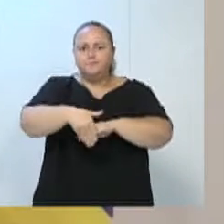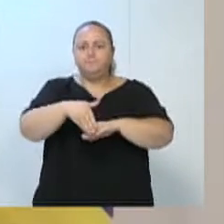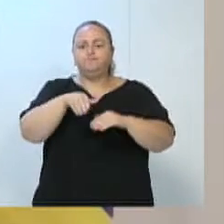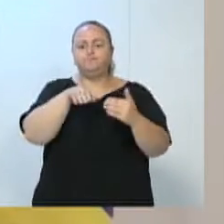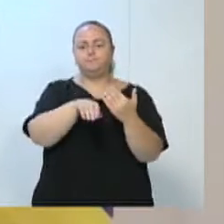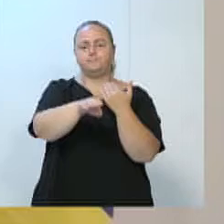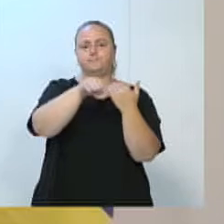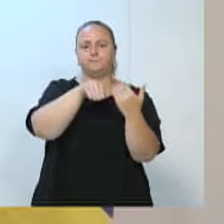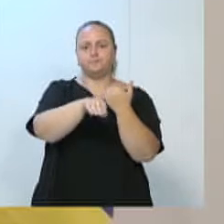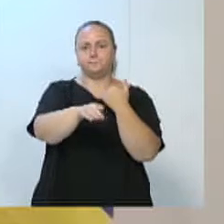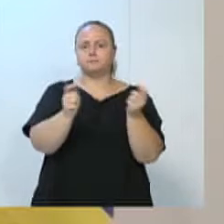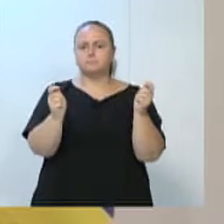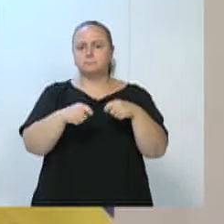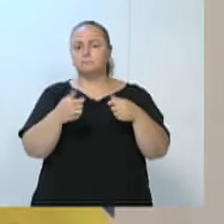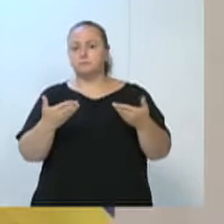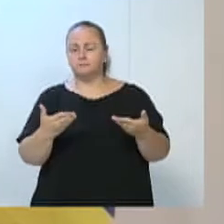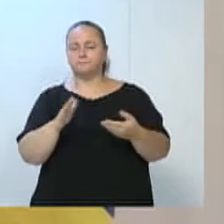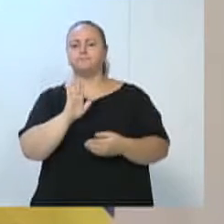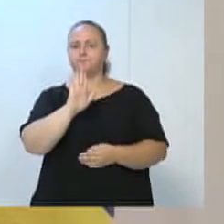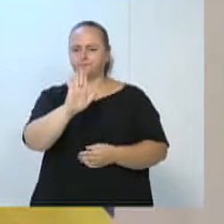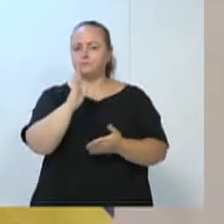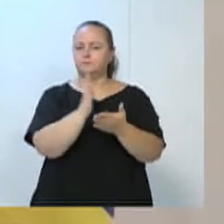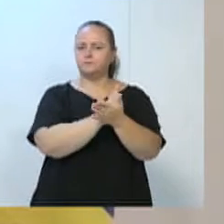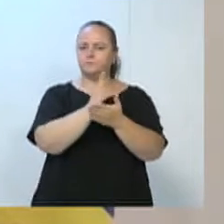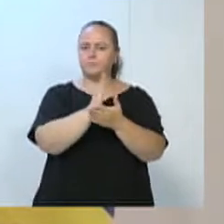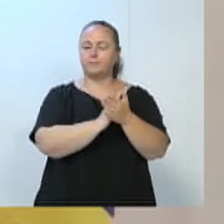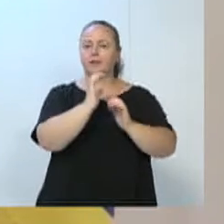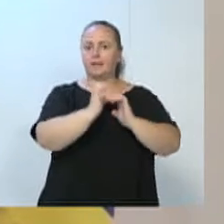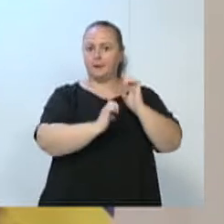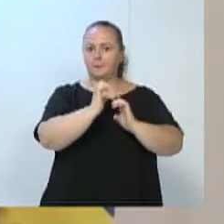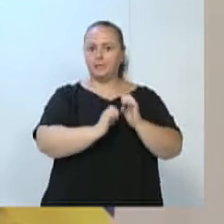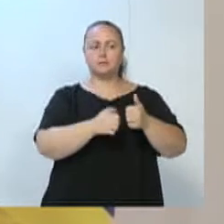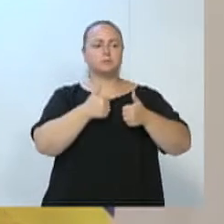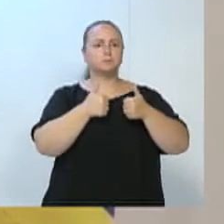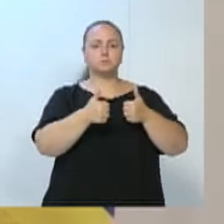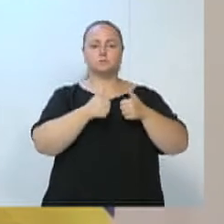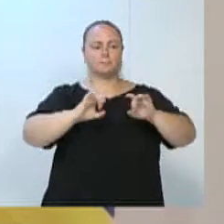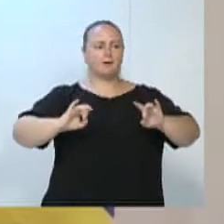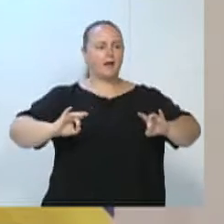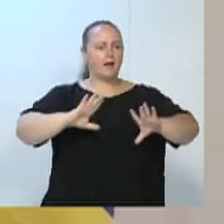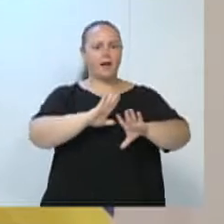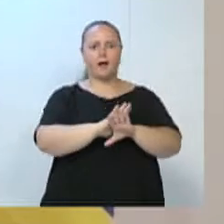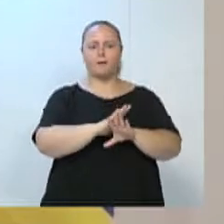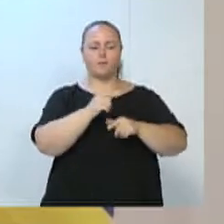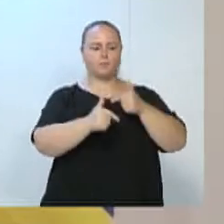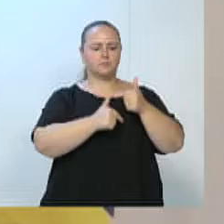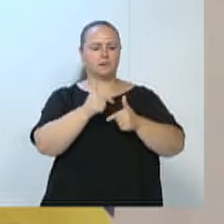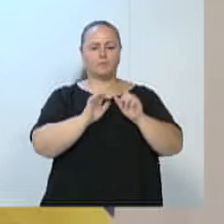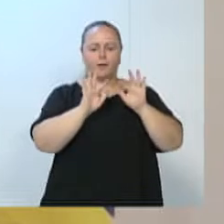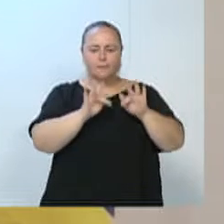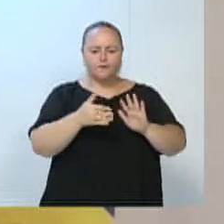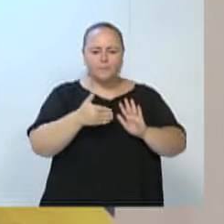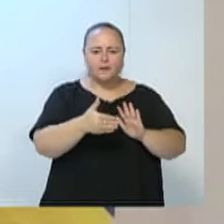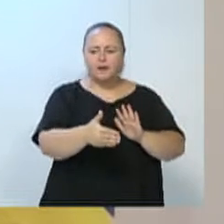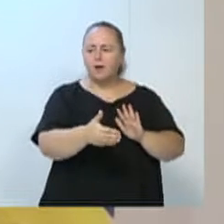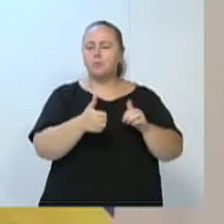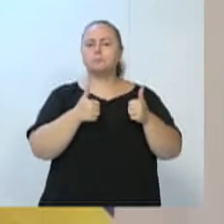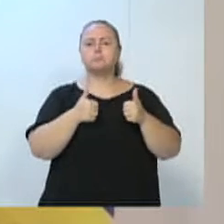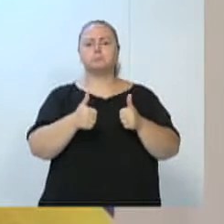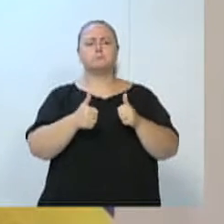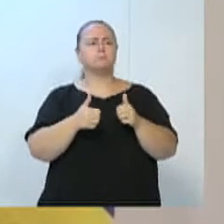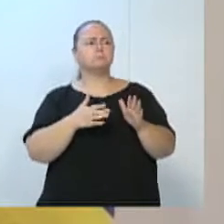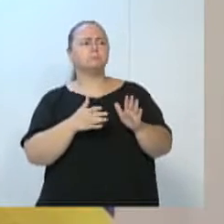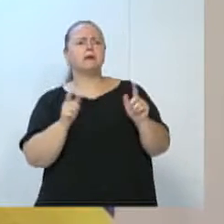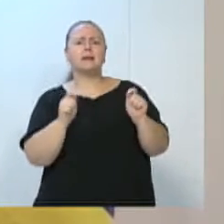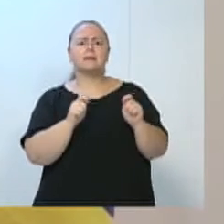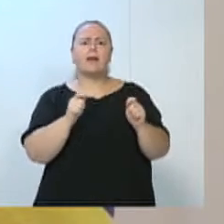empresa para empresa, tem empresa que executa a obra em alguns lugares, que, ao terminar o serviço no final do dia, deixam minimamente a rua